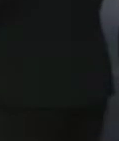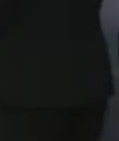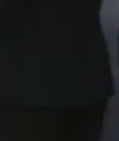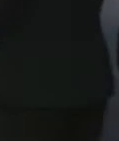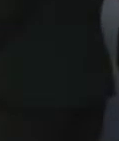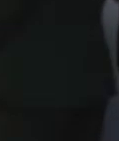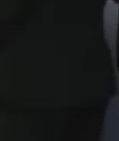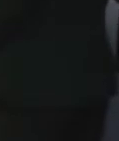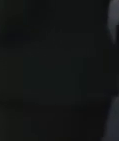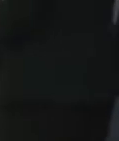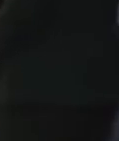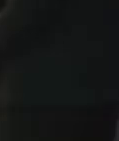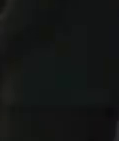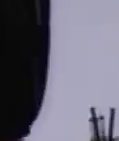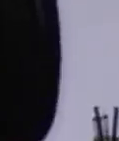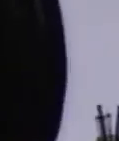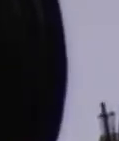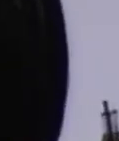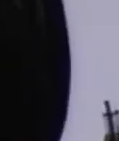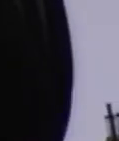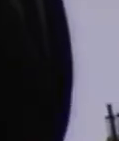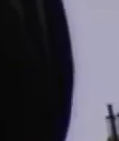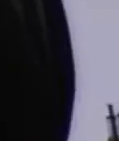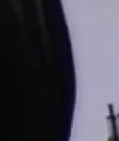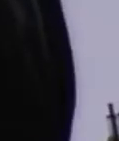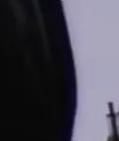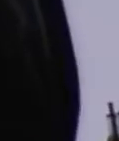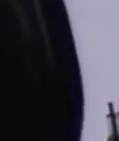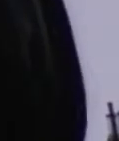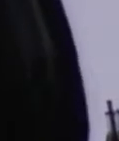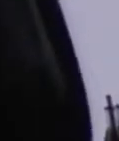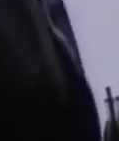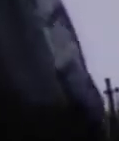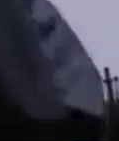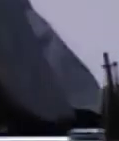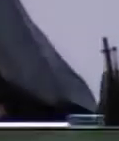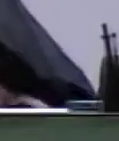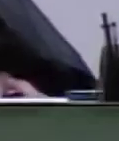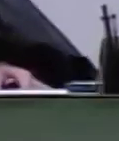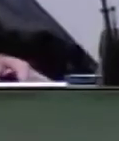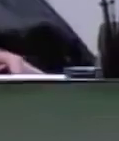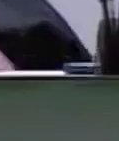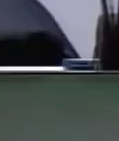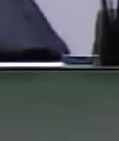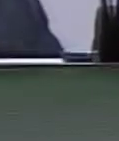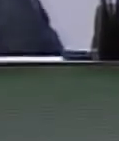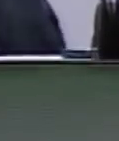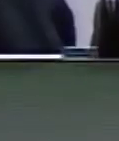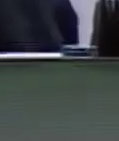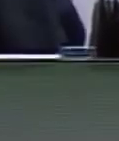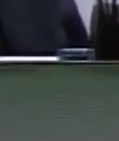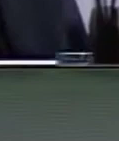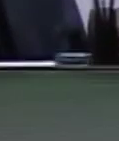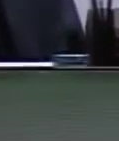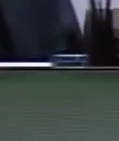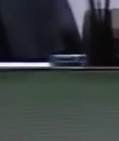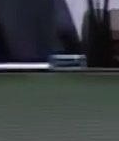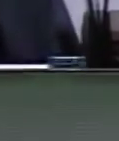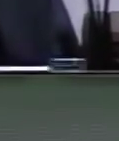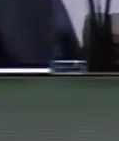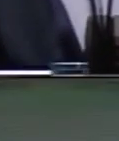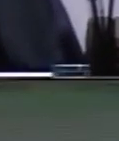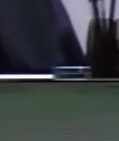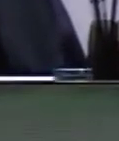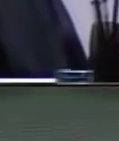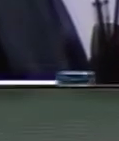foi interrompida por alguns instantes para ajuste técnico na exibição de um documentário que a Lia Zanota Machado,